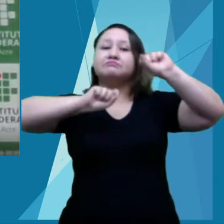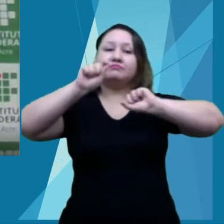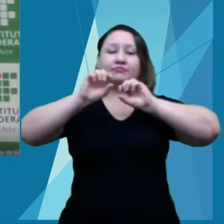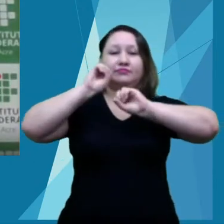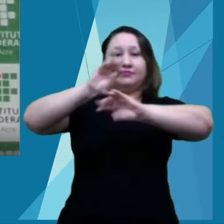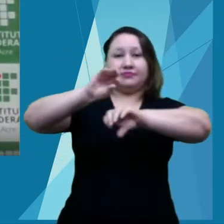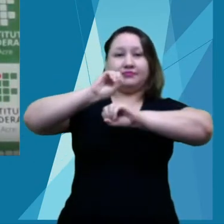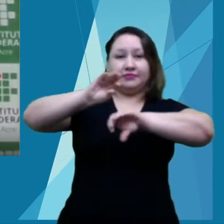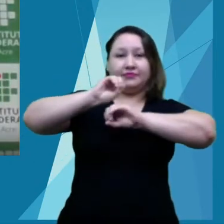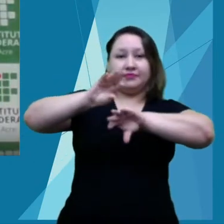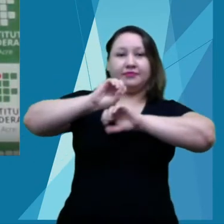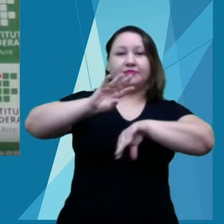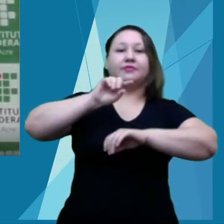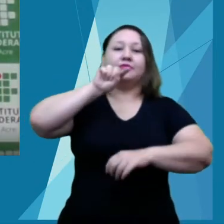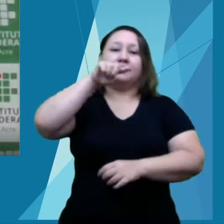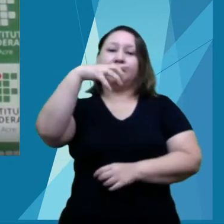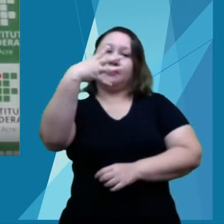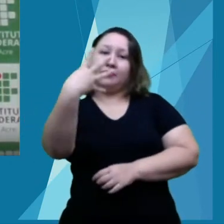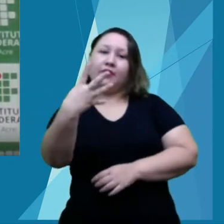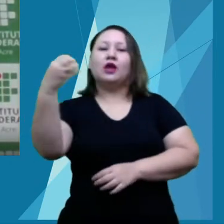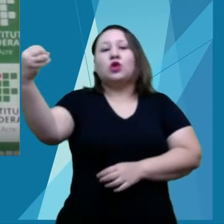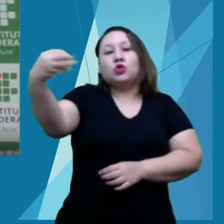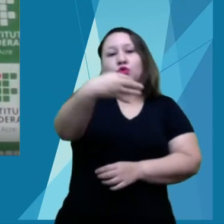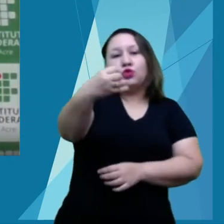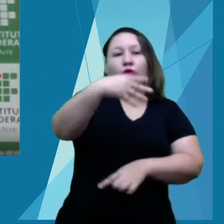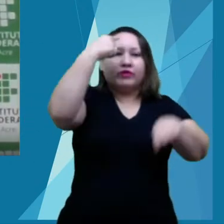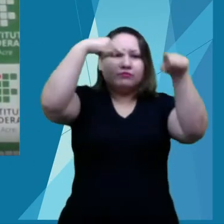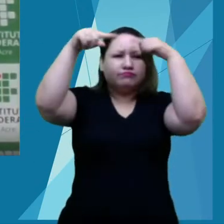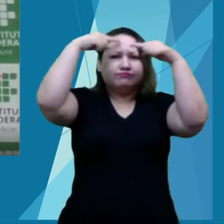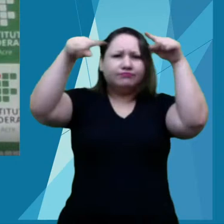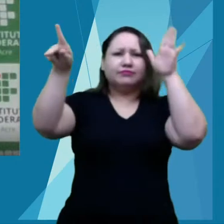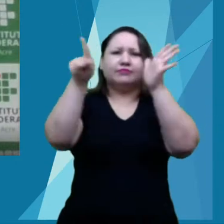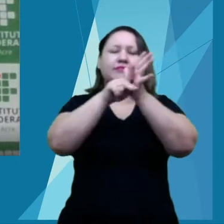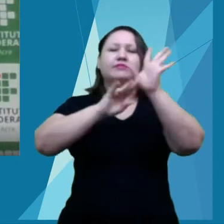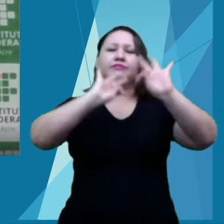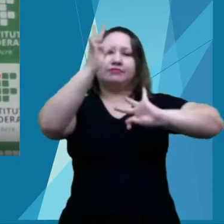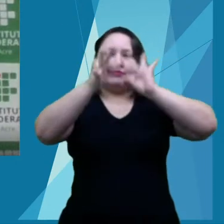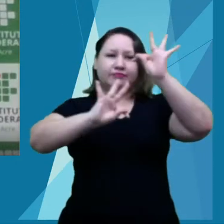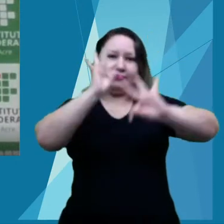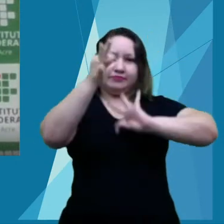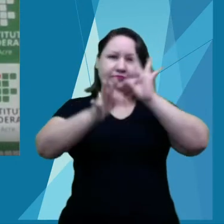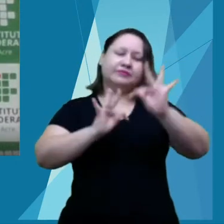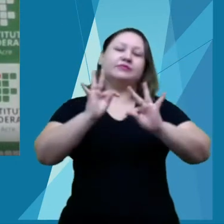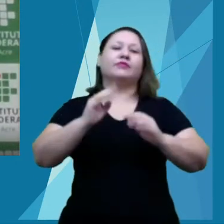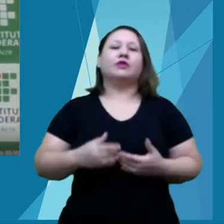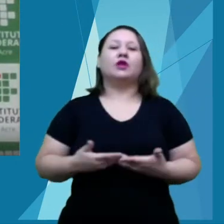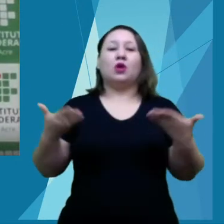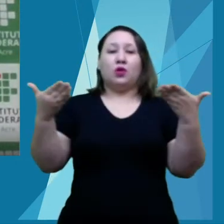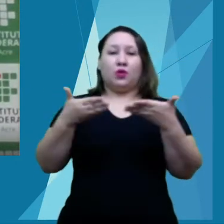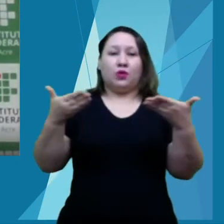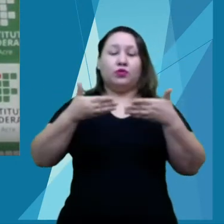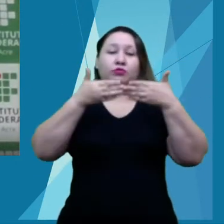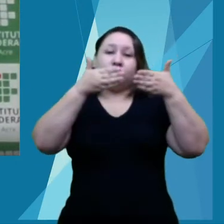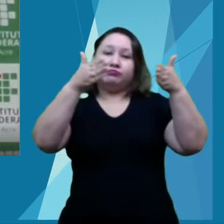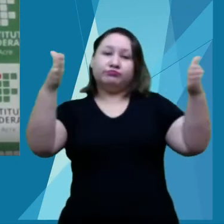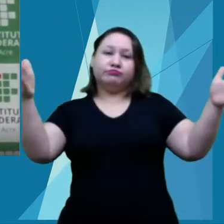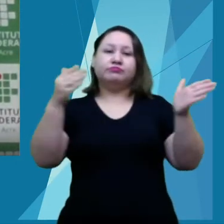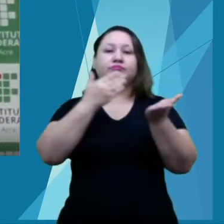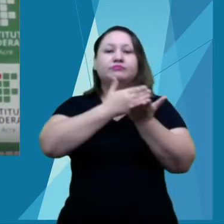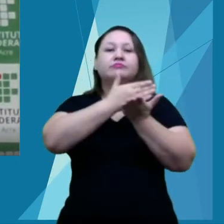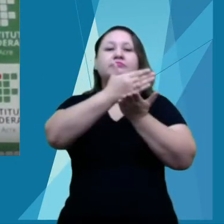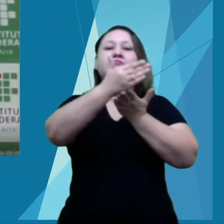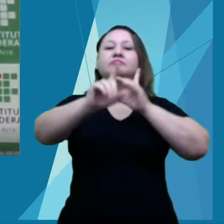honra de realizar a solenidade na era digital. A programação de abertura também contará com o